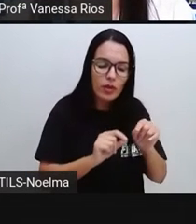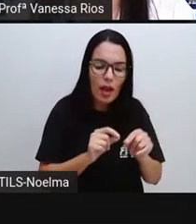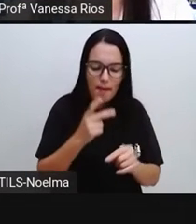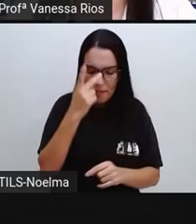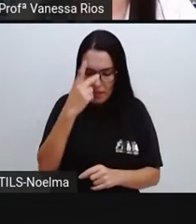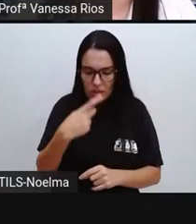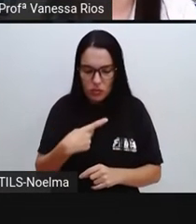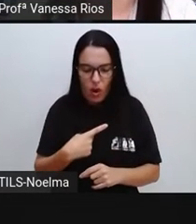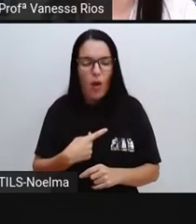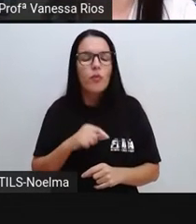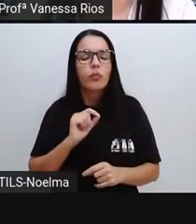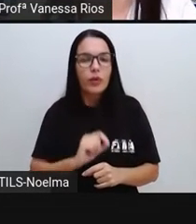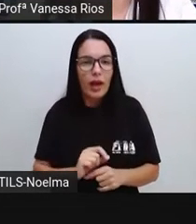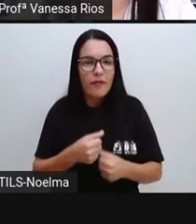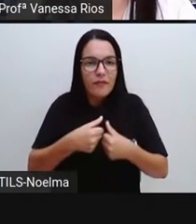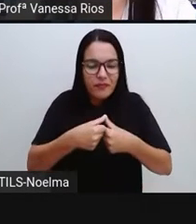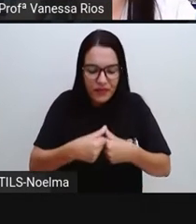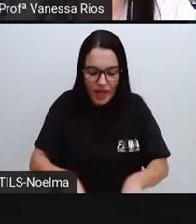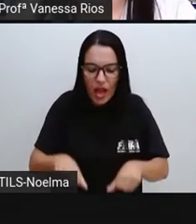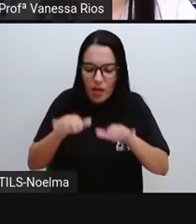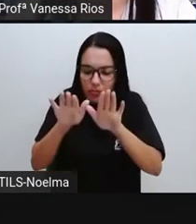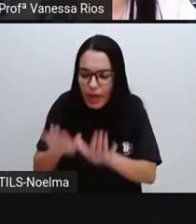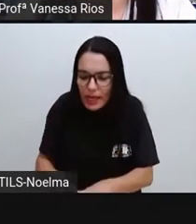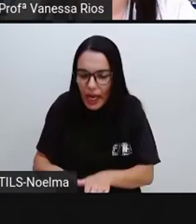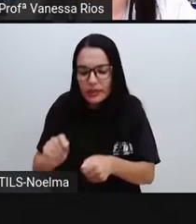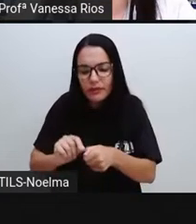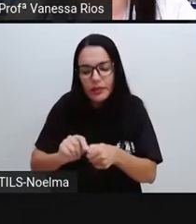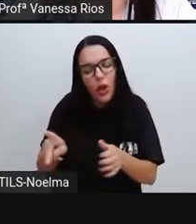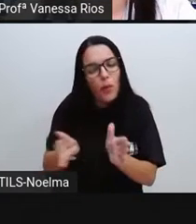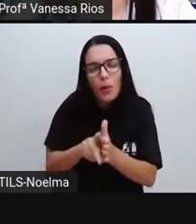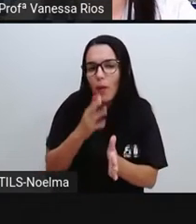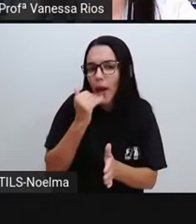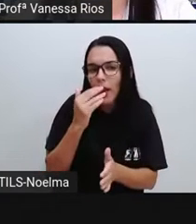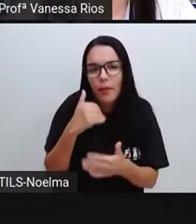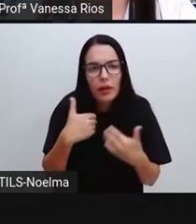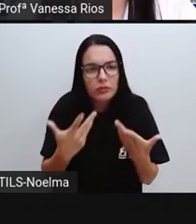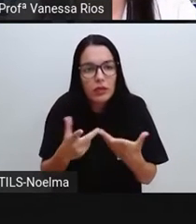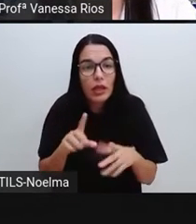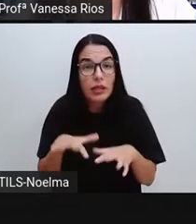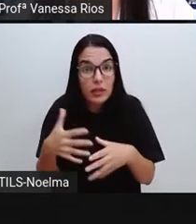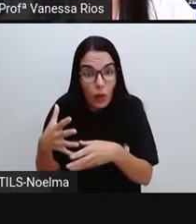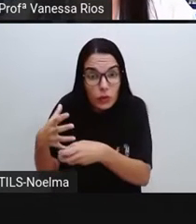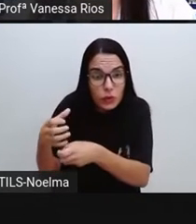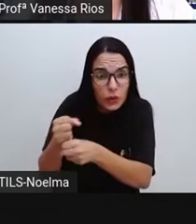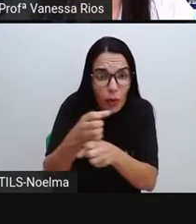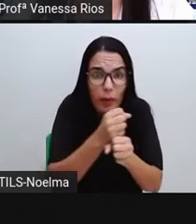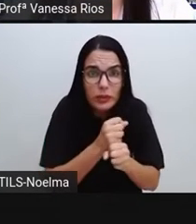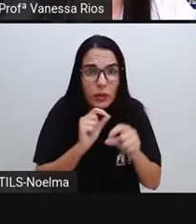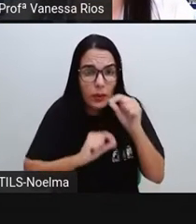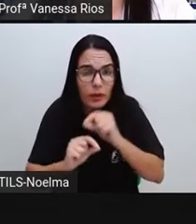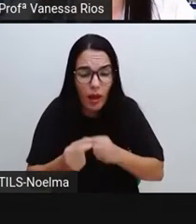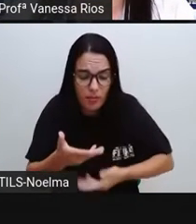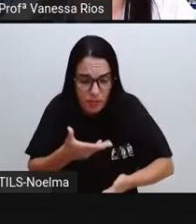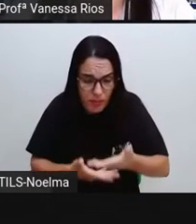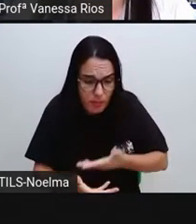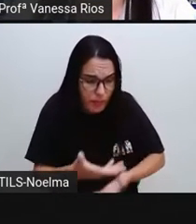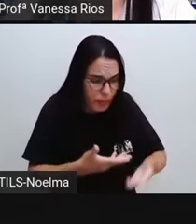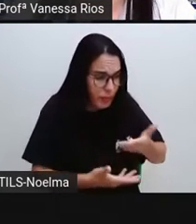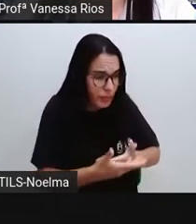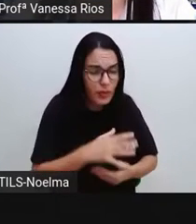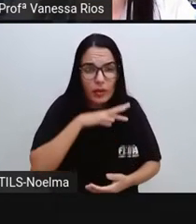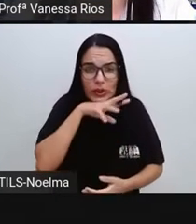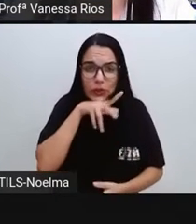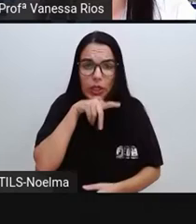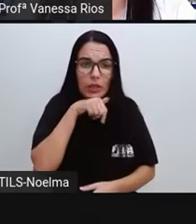redor para começar a produzir seus próprios alimentos. Isto, somado à domesticação dos animais, ao